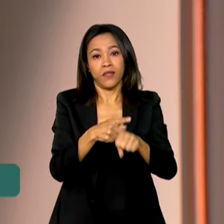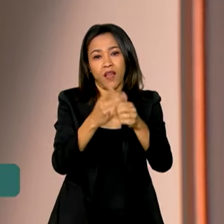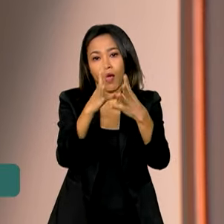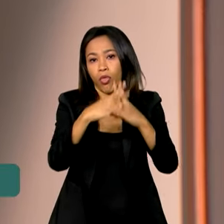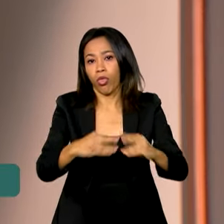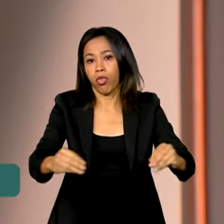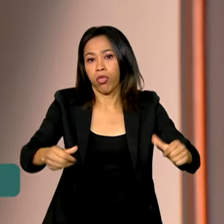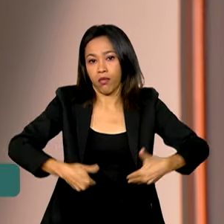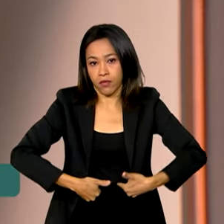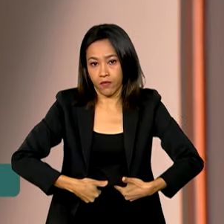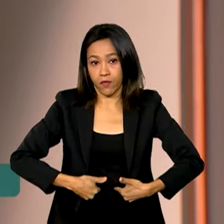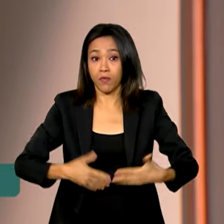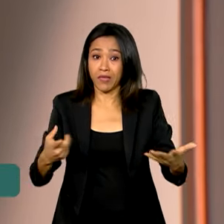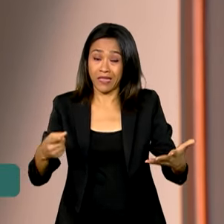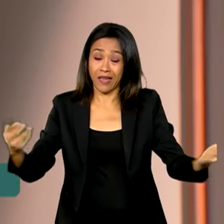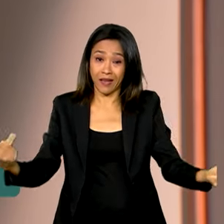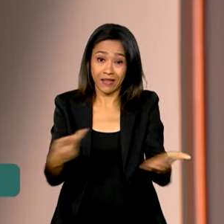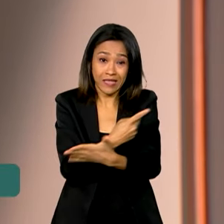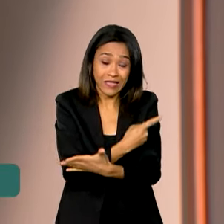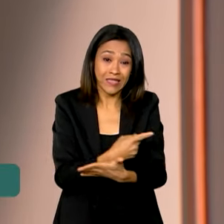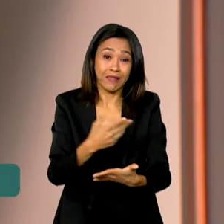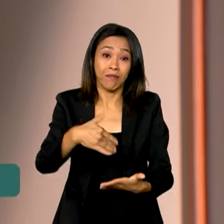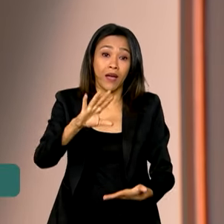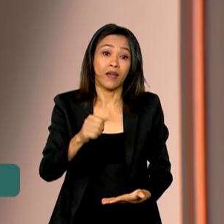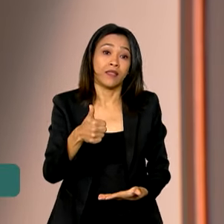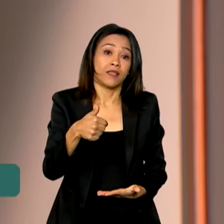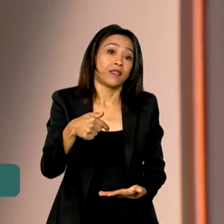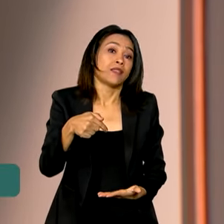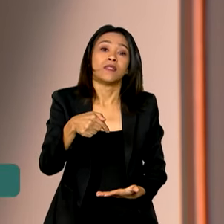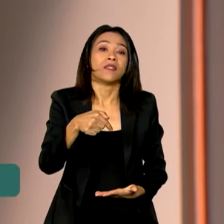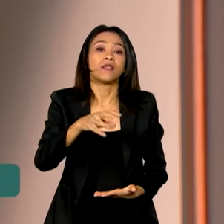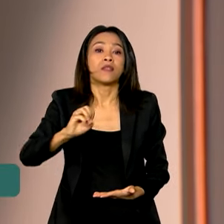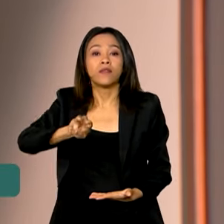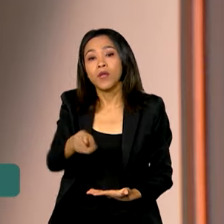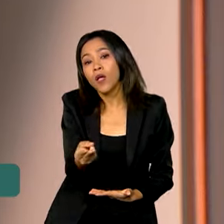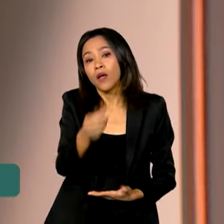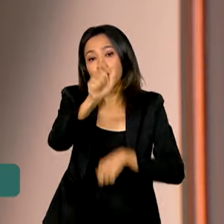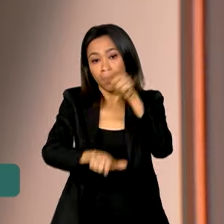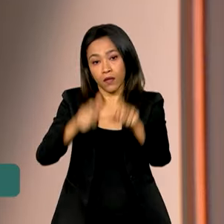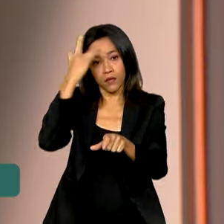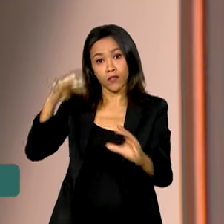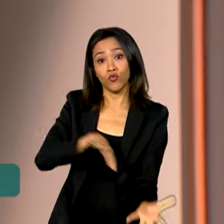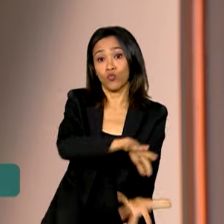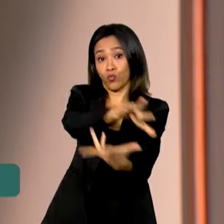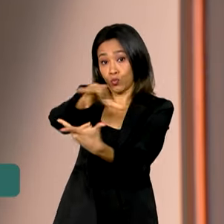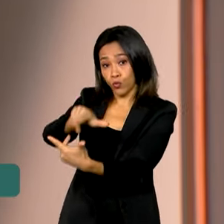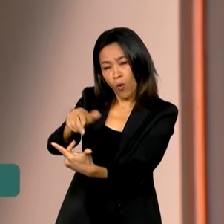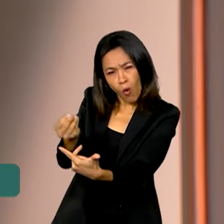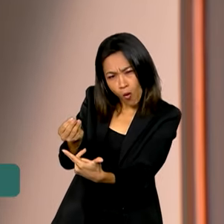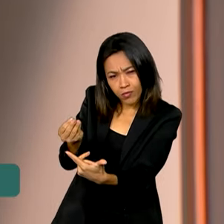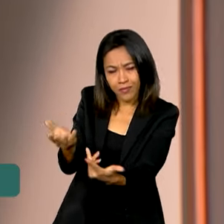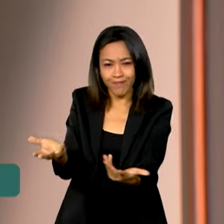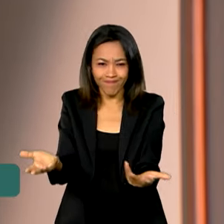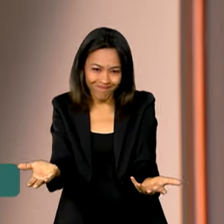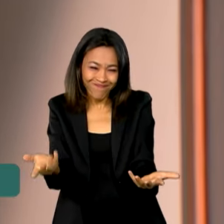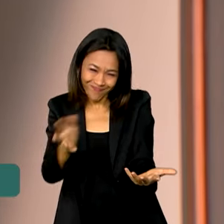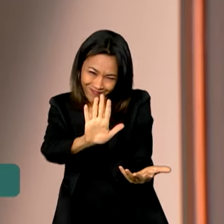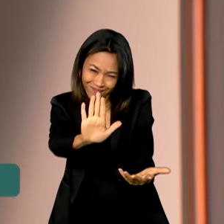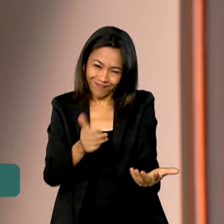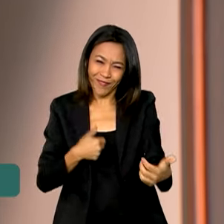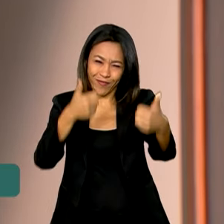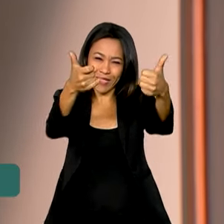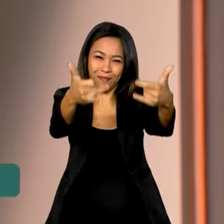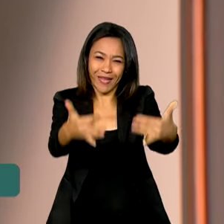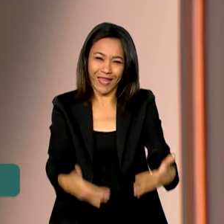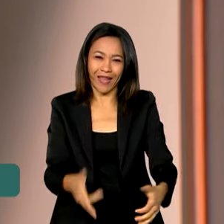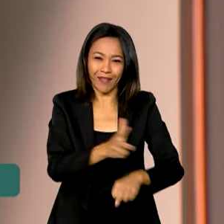calamidade que atinge mais de 700 milhões de pessoas em todo o mundo. Como isso será feito? A gente explica